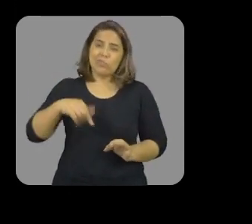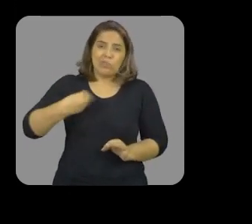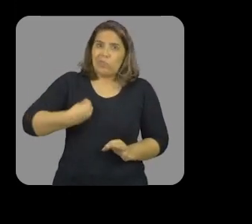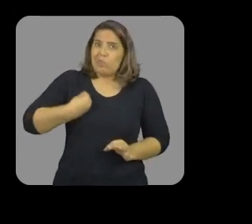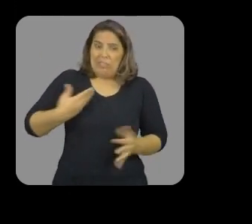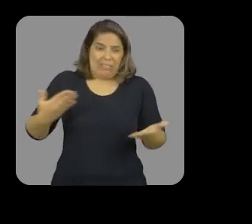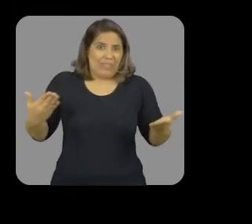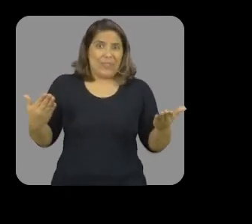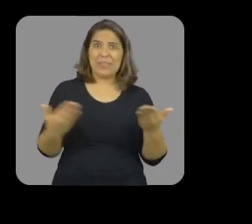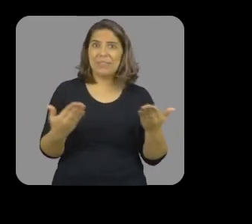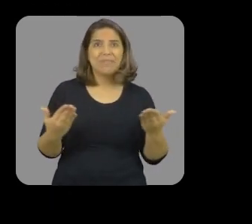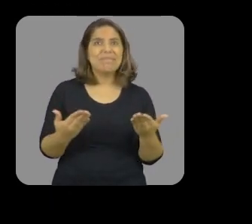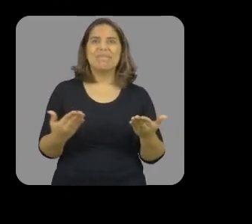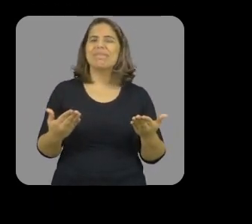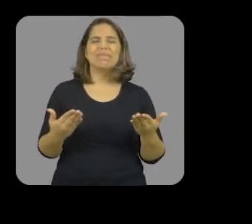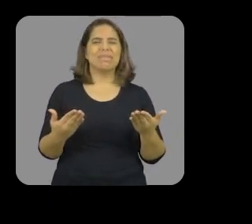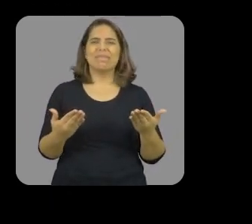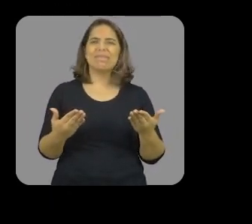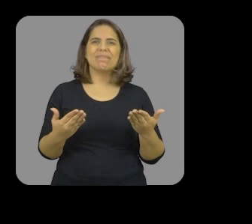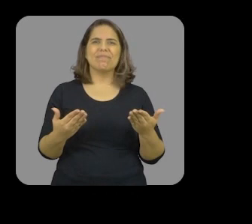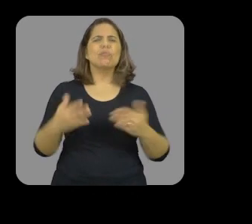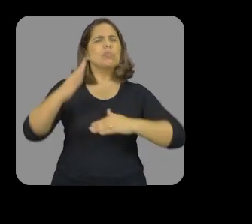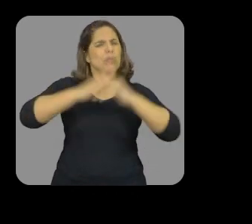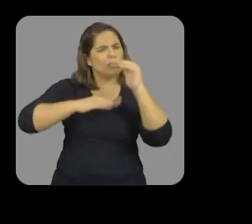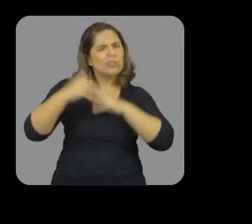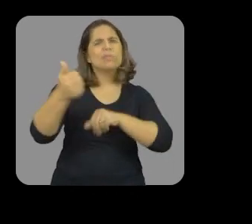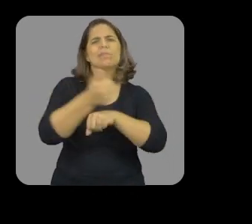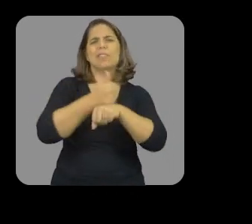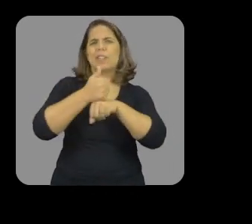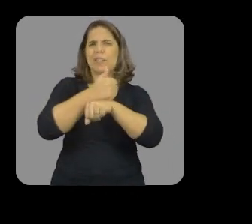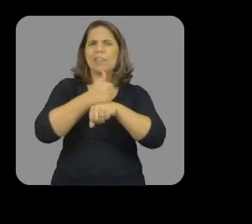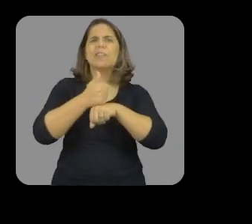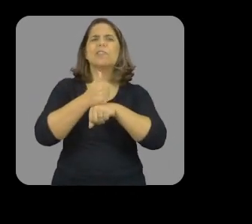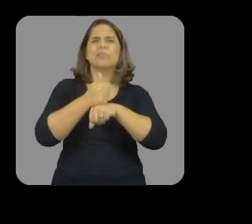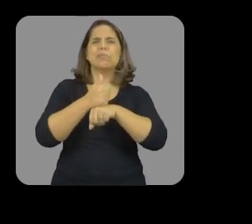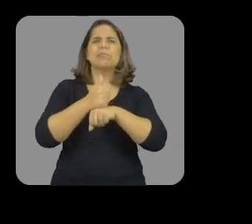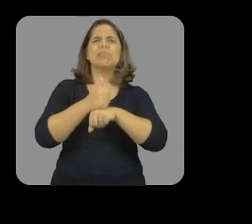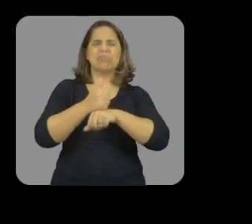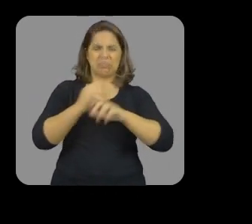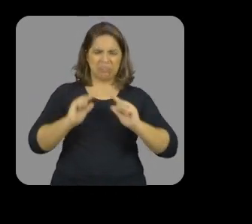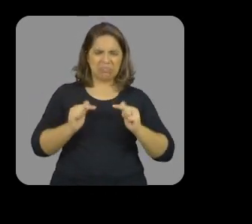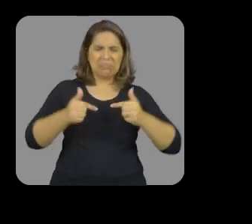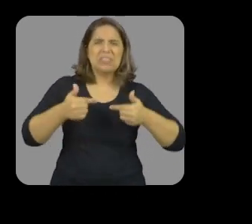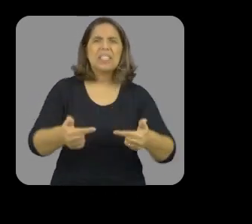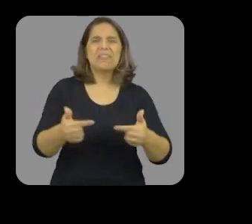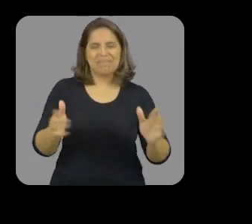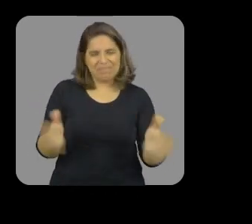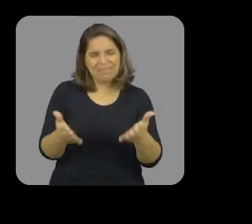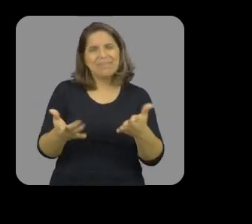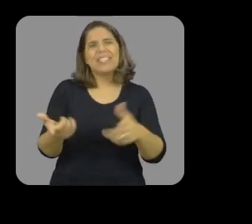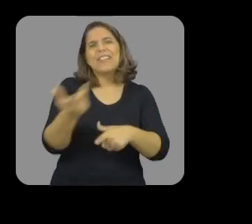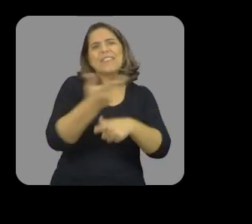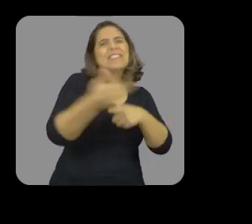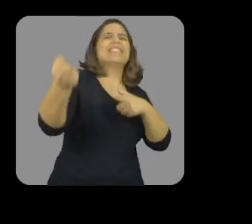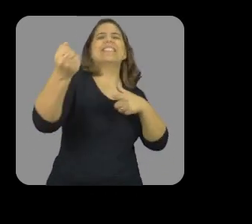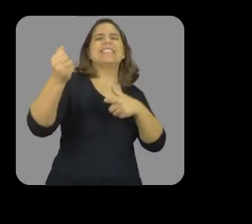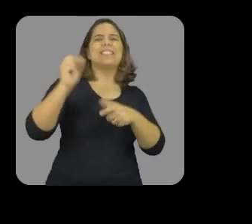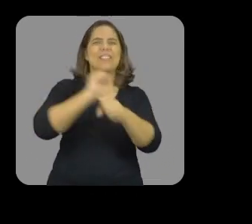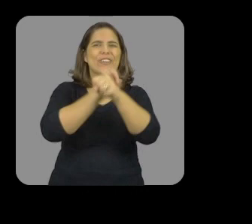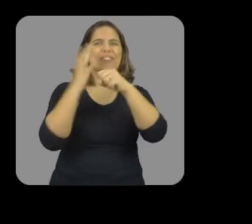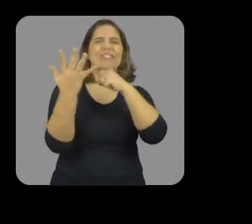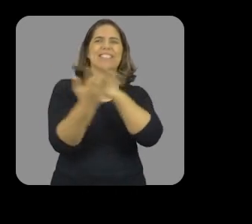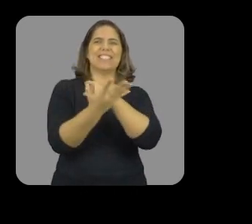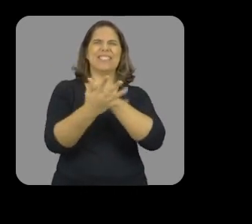estaria onde eu cheguei. Profissionalismo, empenho, dedicação, meu vizinho